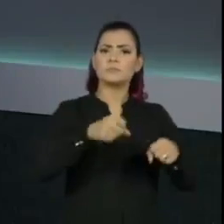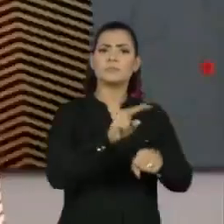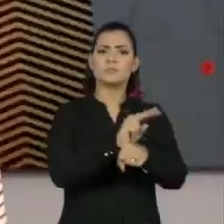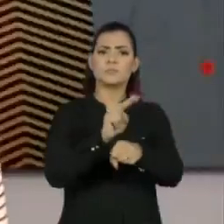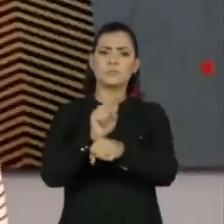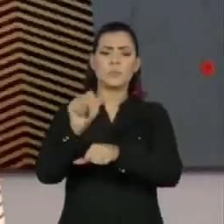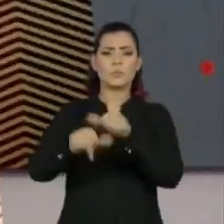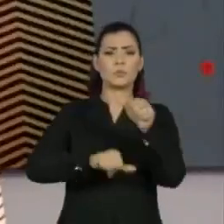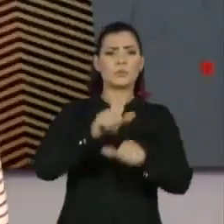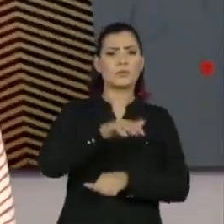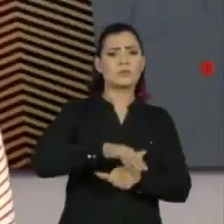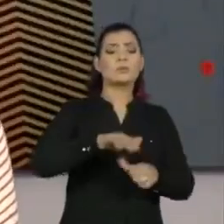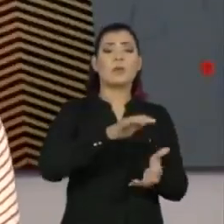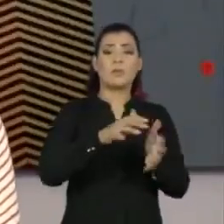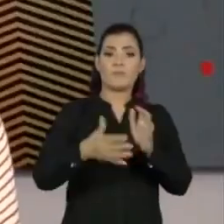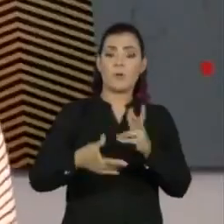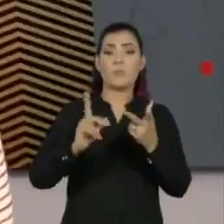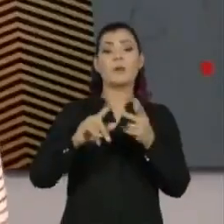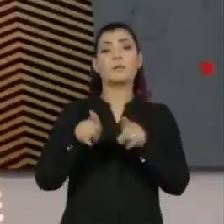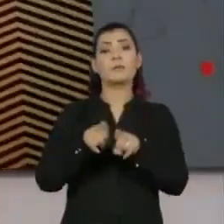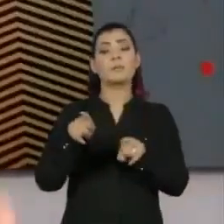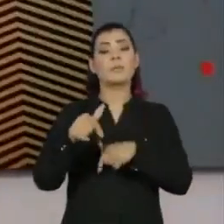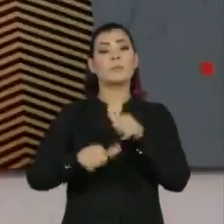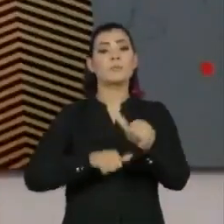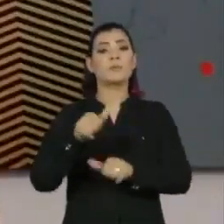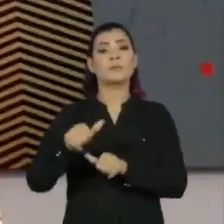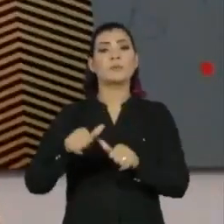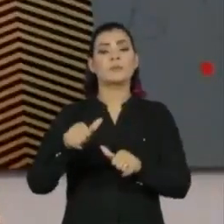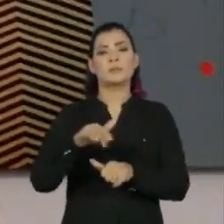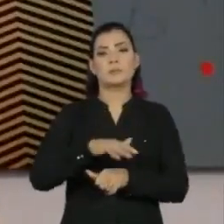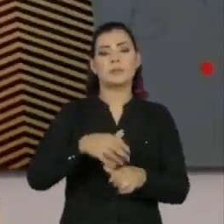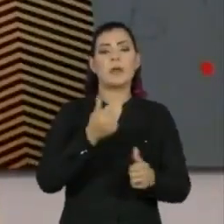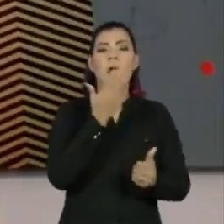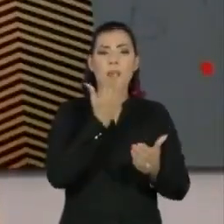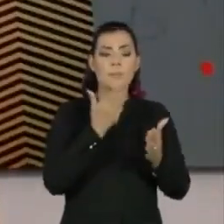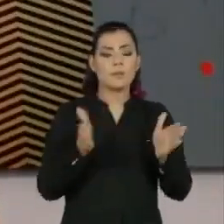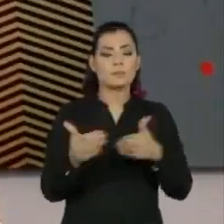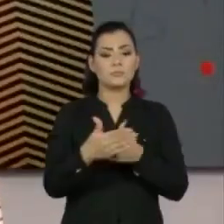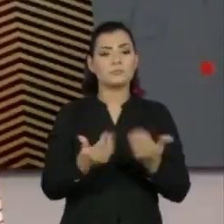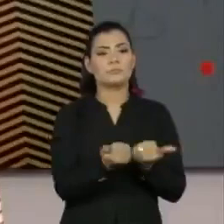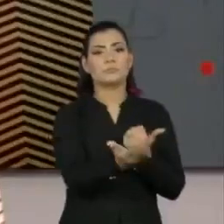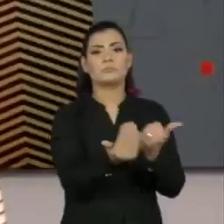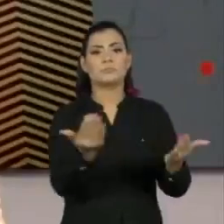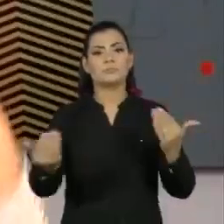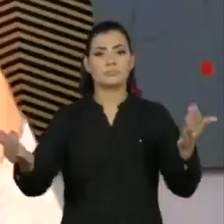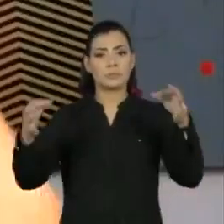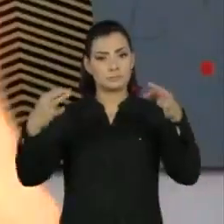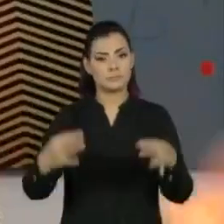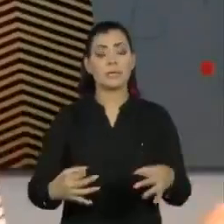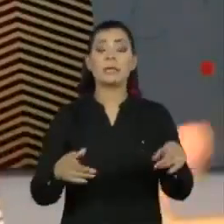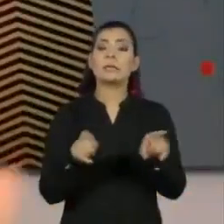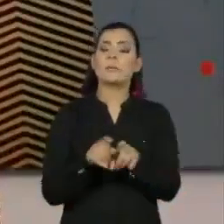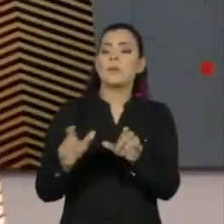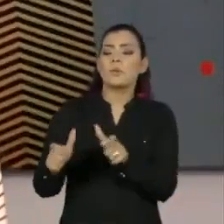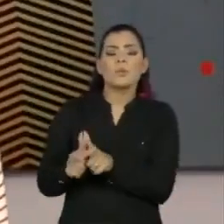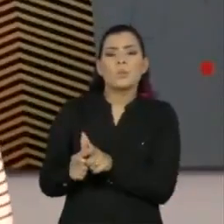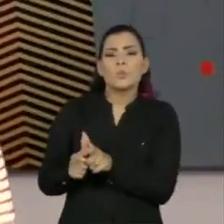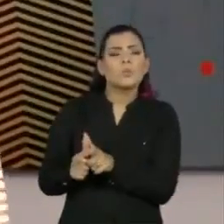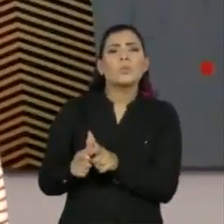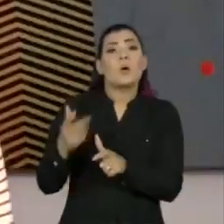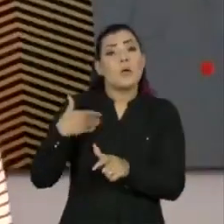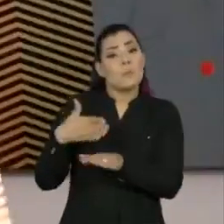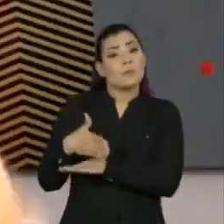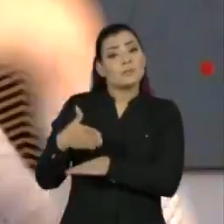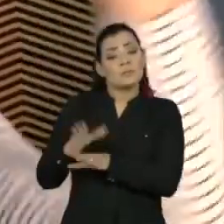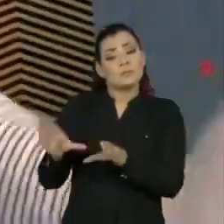estruturais, como a reforma agrária, e mudanças de crise, como a distribuição de alimentos nesse momento. E aí, pequenos grupos, como o que eu faço